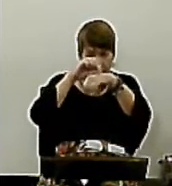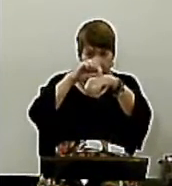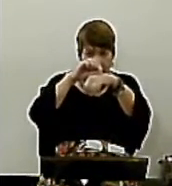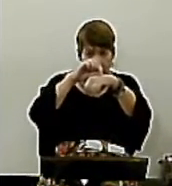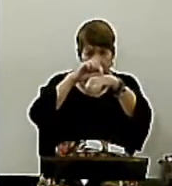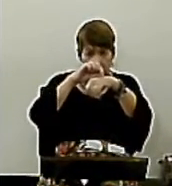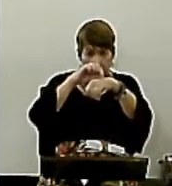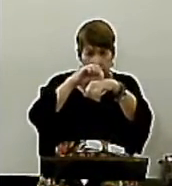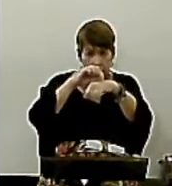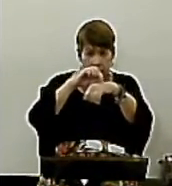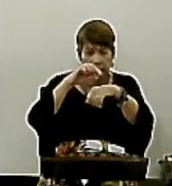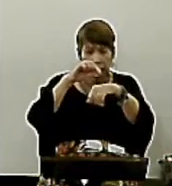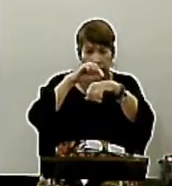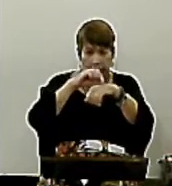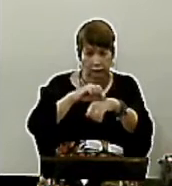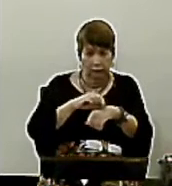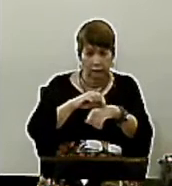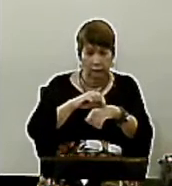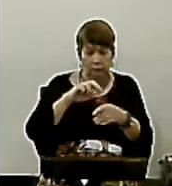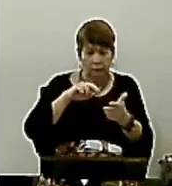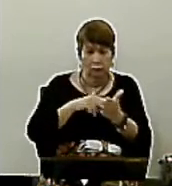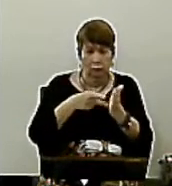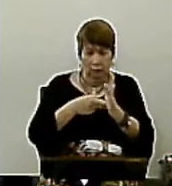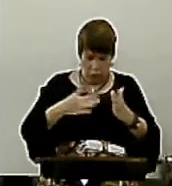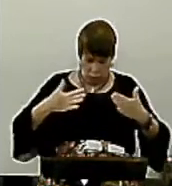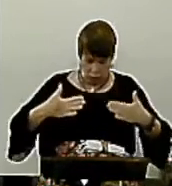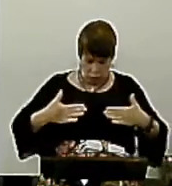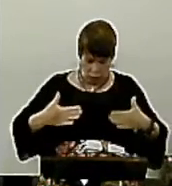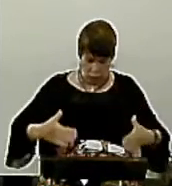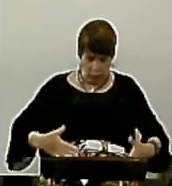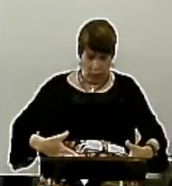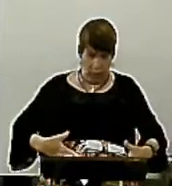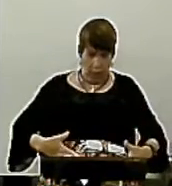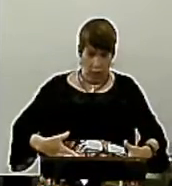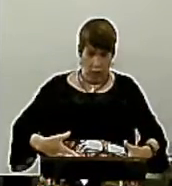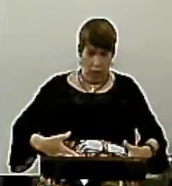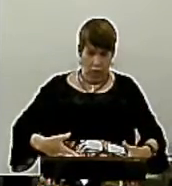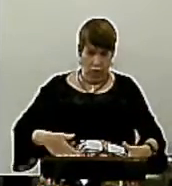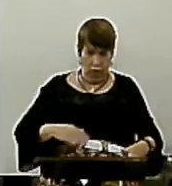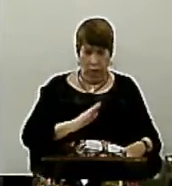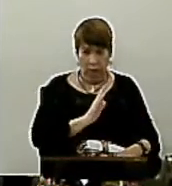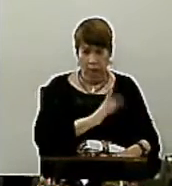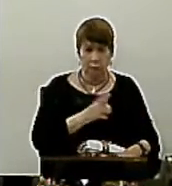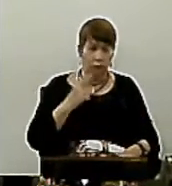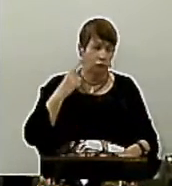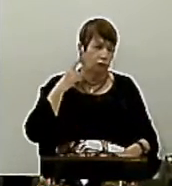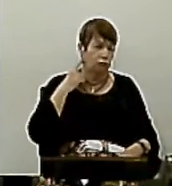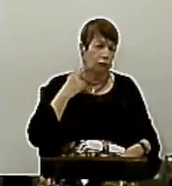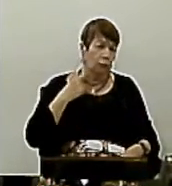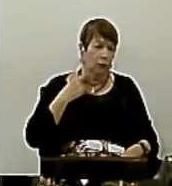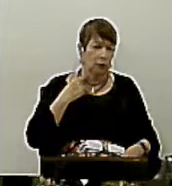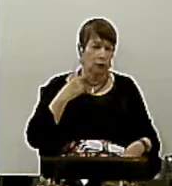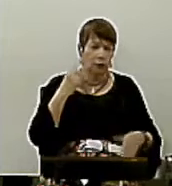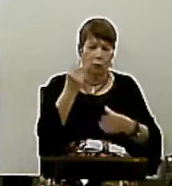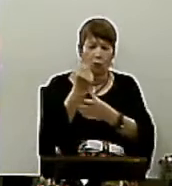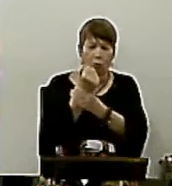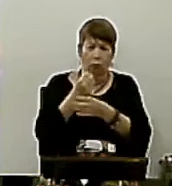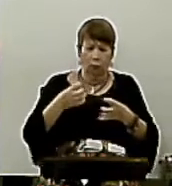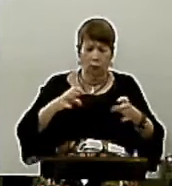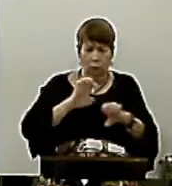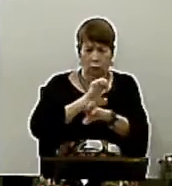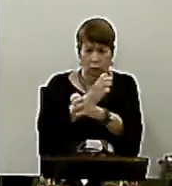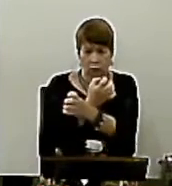Carne não é o corpo humano Com seus órgãos Veias, artérias, ossos E carne